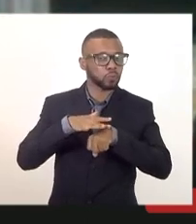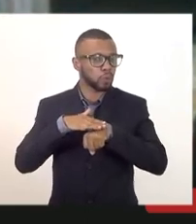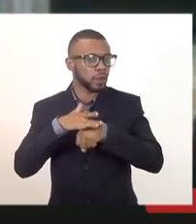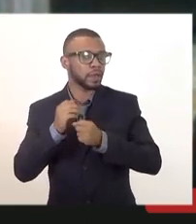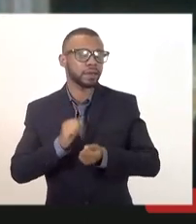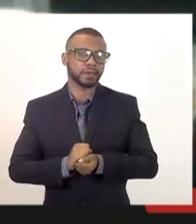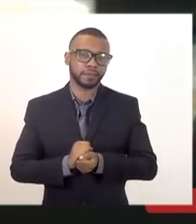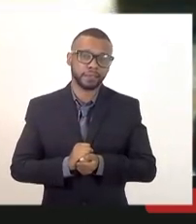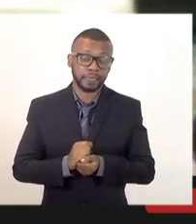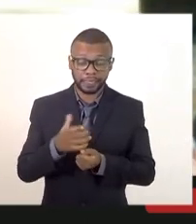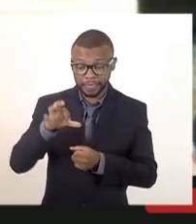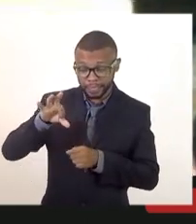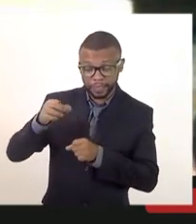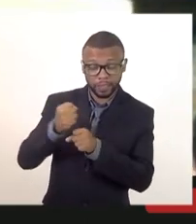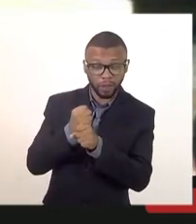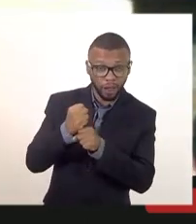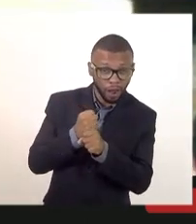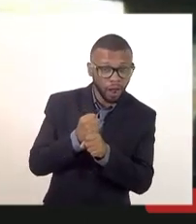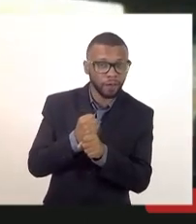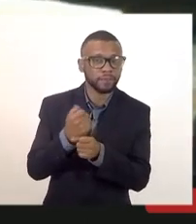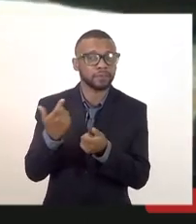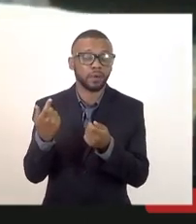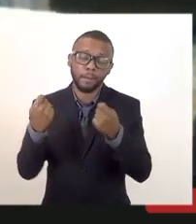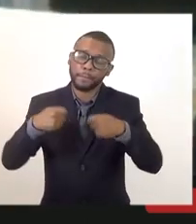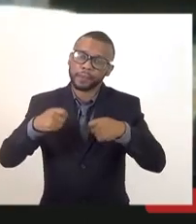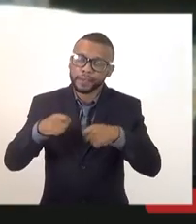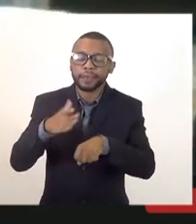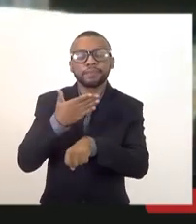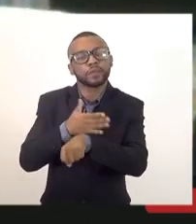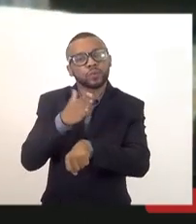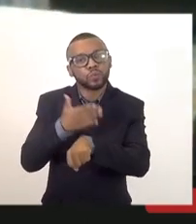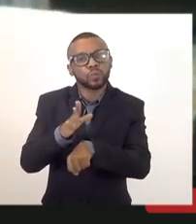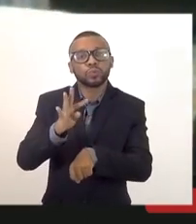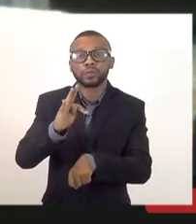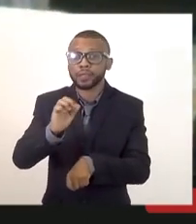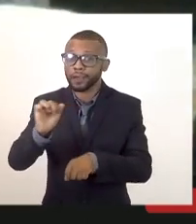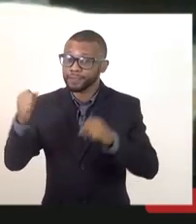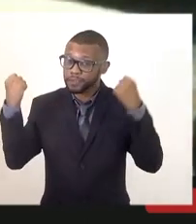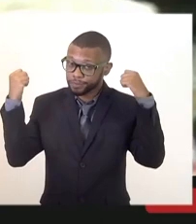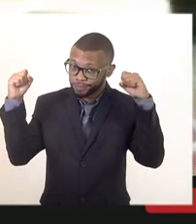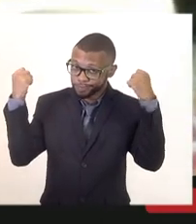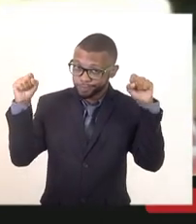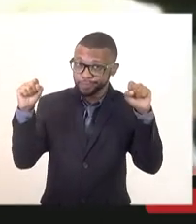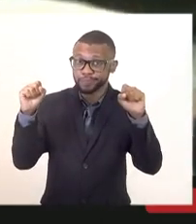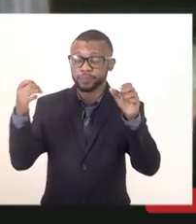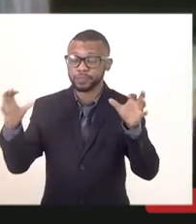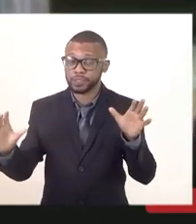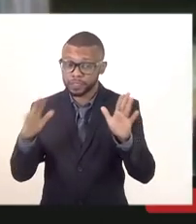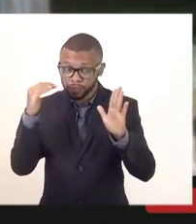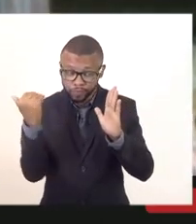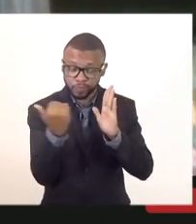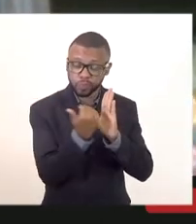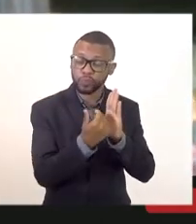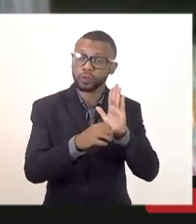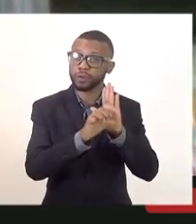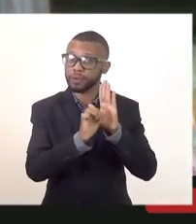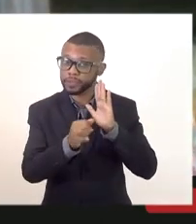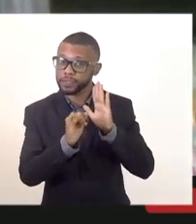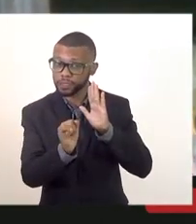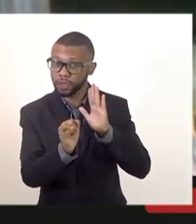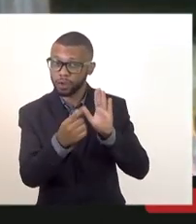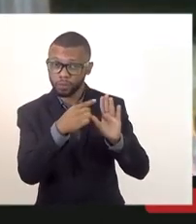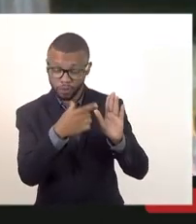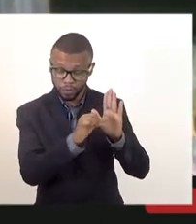então tem que ser feito o TAF o TAF vai ser feito de acordo com o edital porque foi publicado o edital